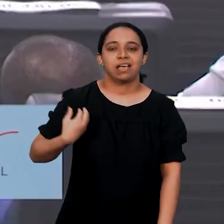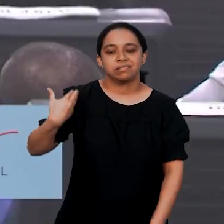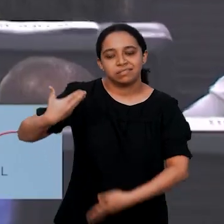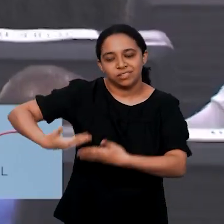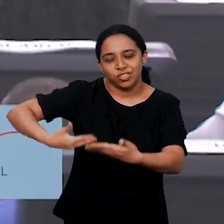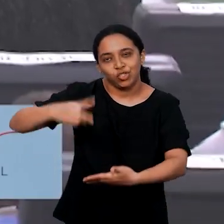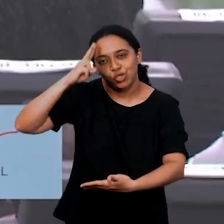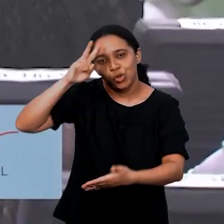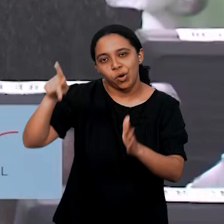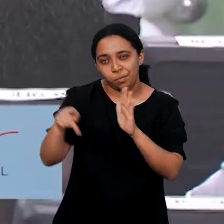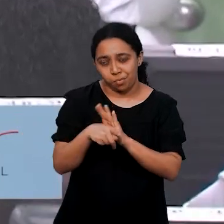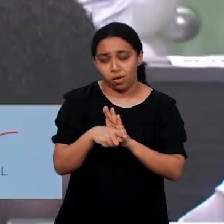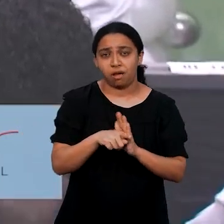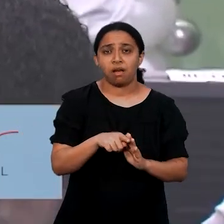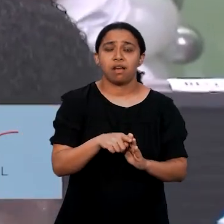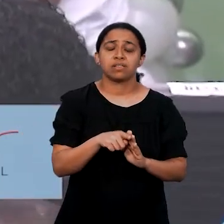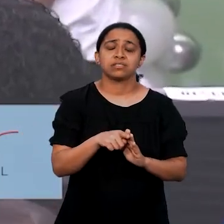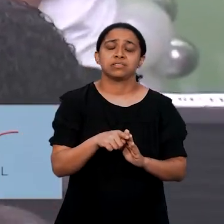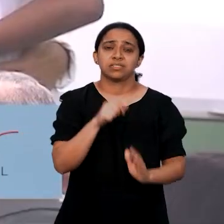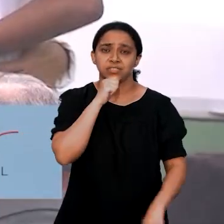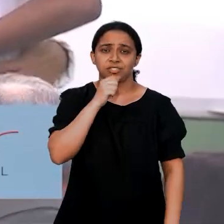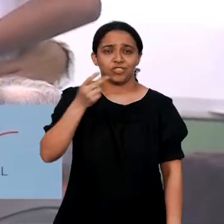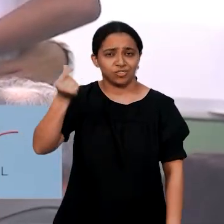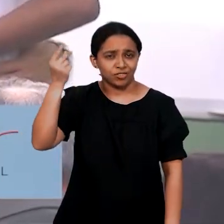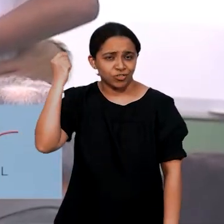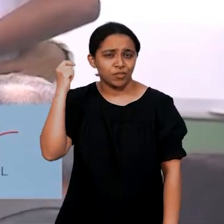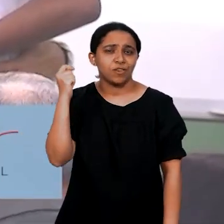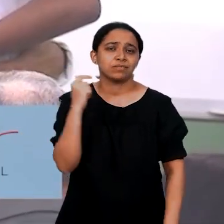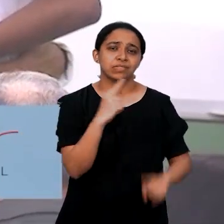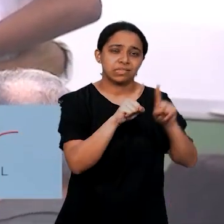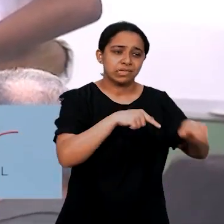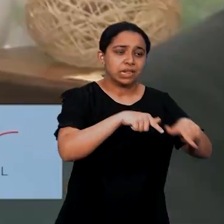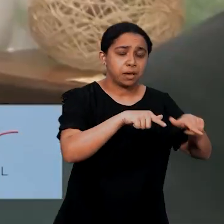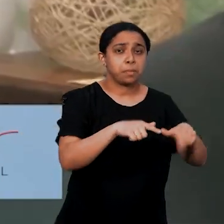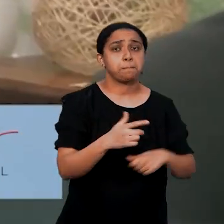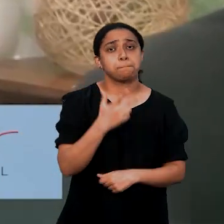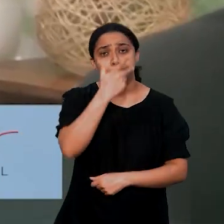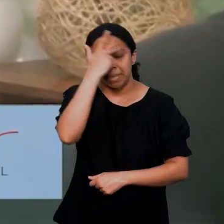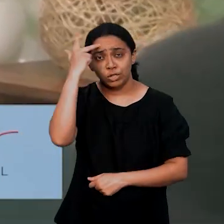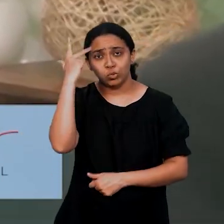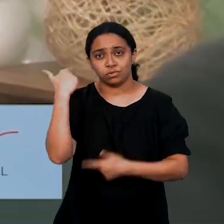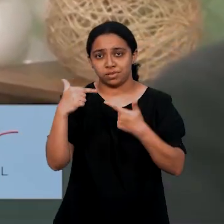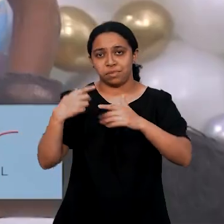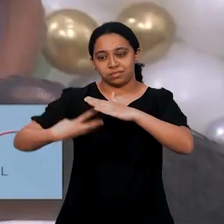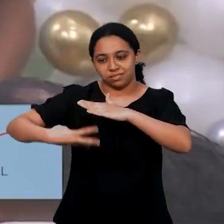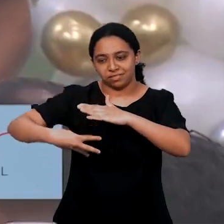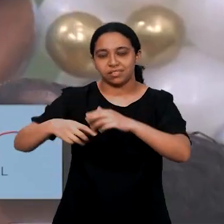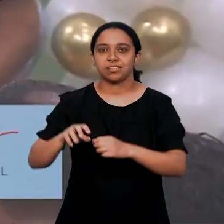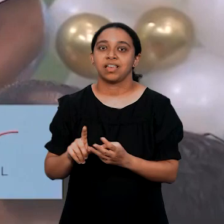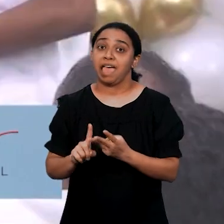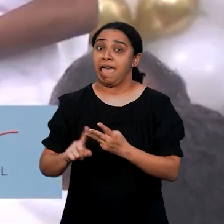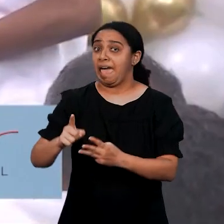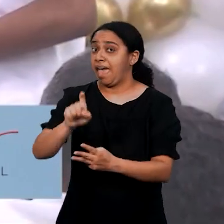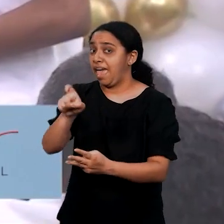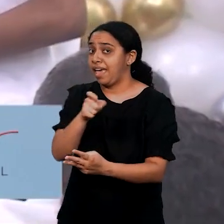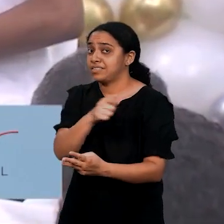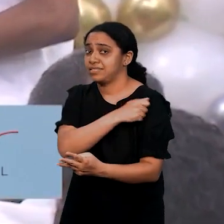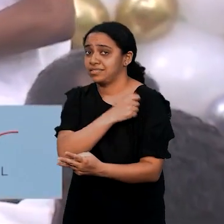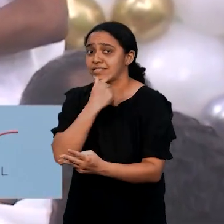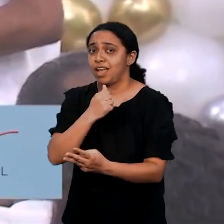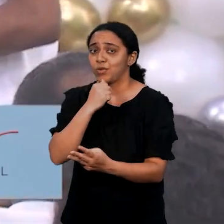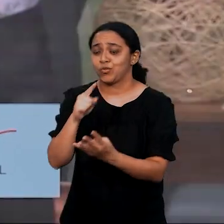importantes nessa trajetória. Antigos funcionários, o pessoal dos serviços terceirizados,